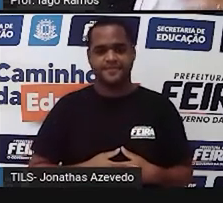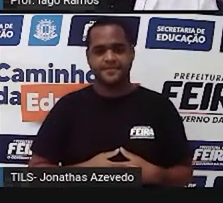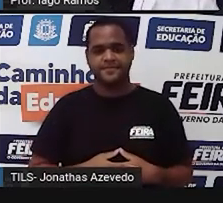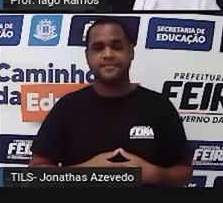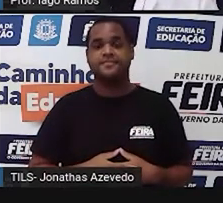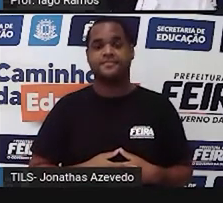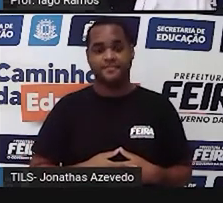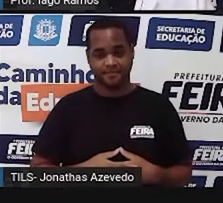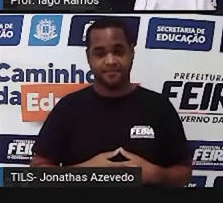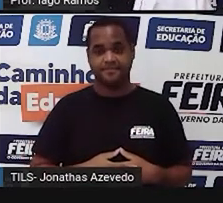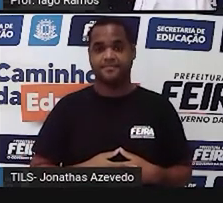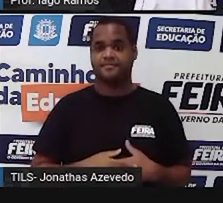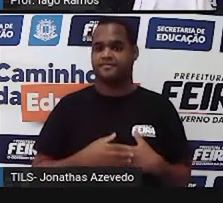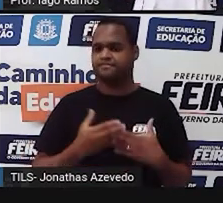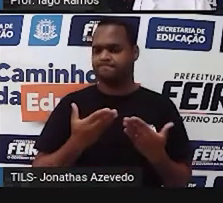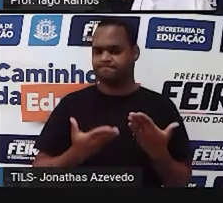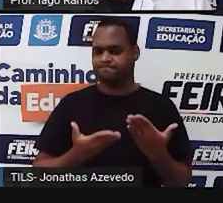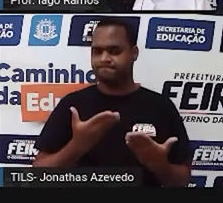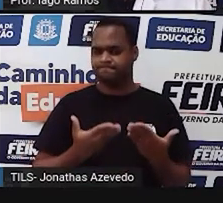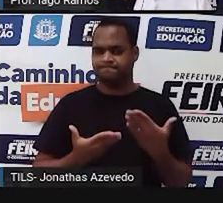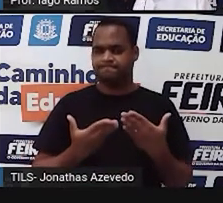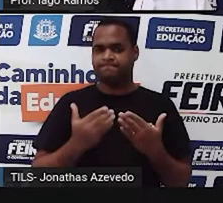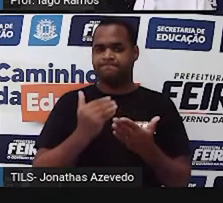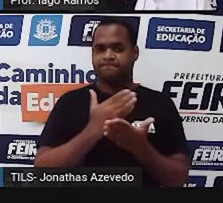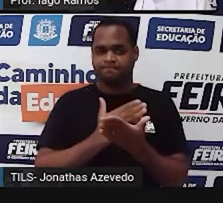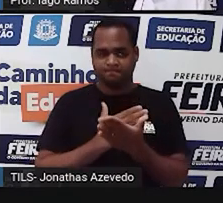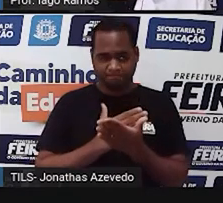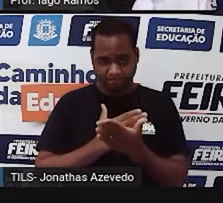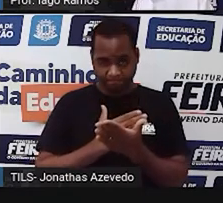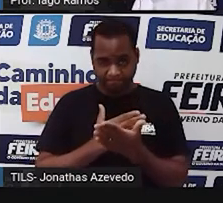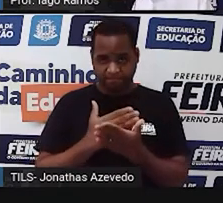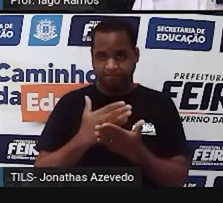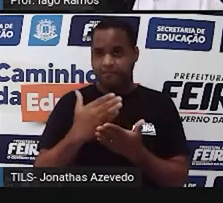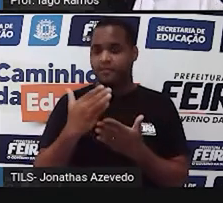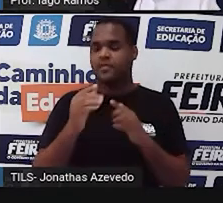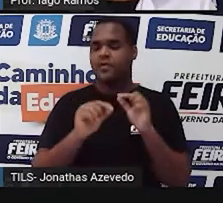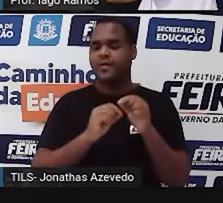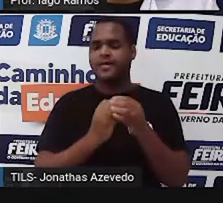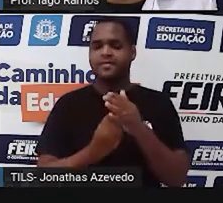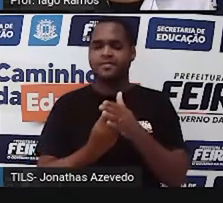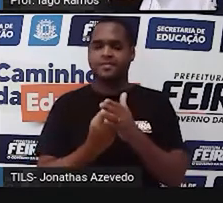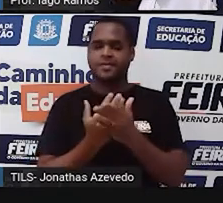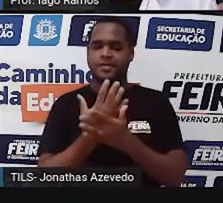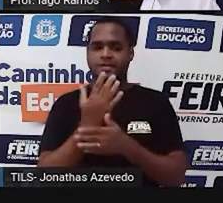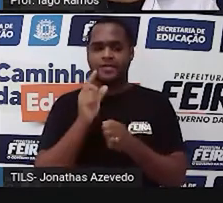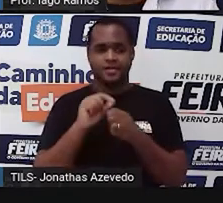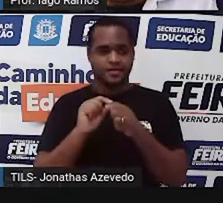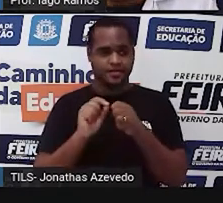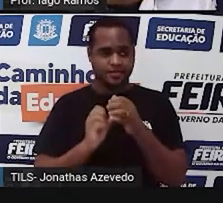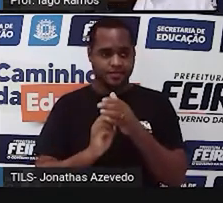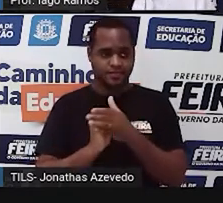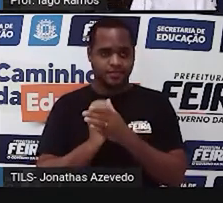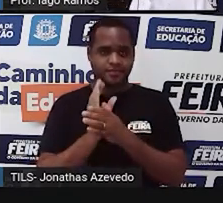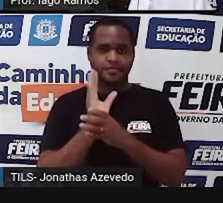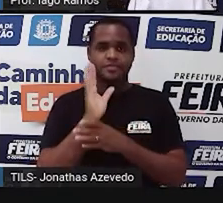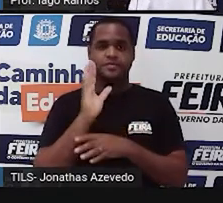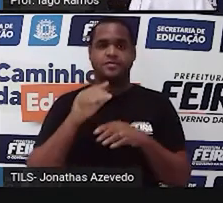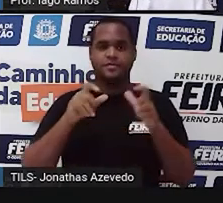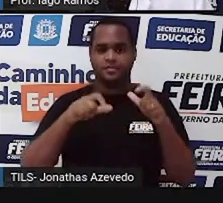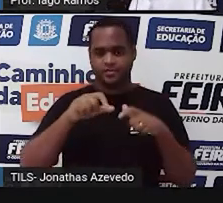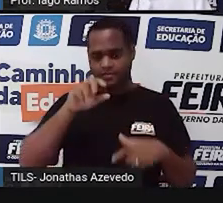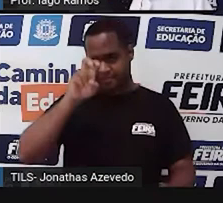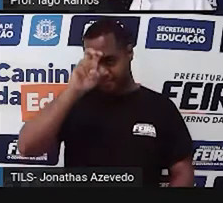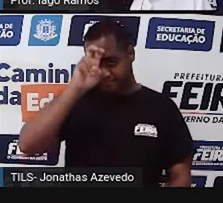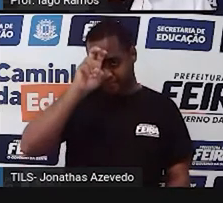Essa balança aí, ela teve origem, né? Ela surgiu, ela foi criada lá no